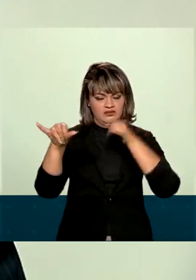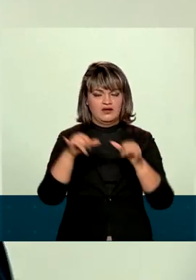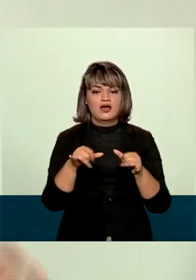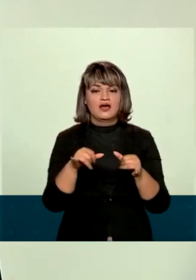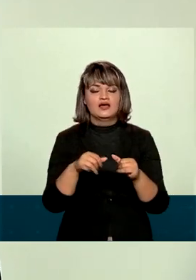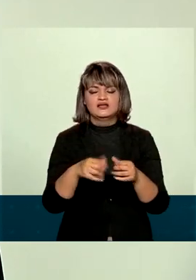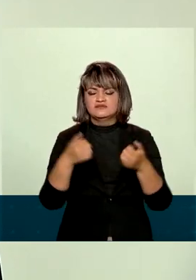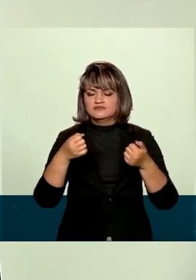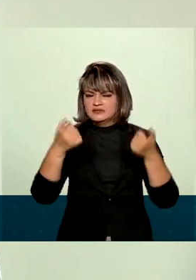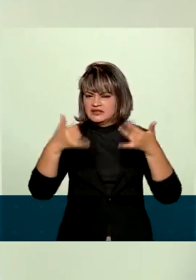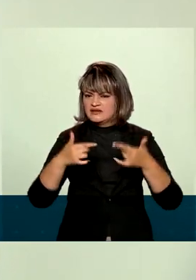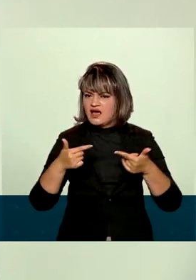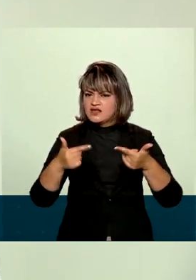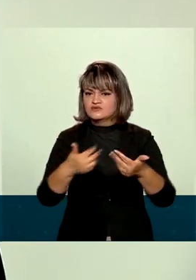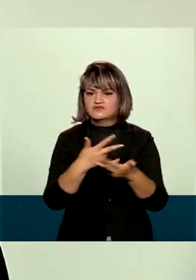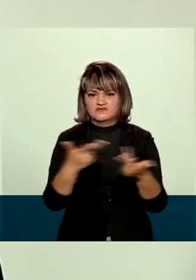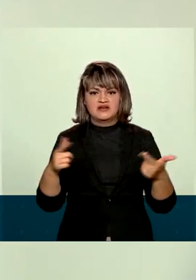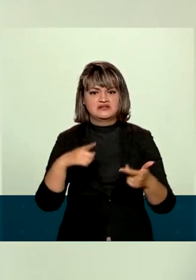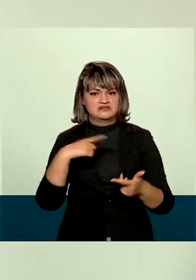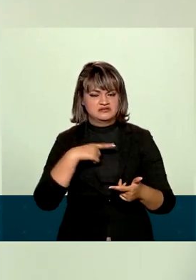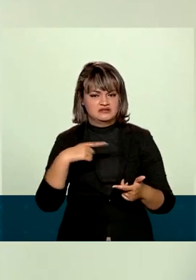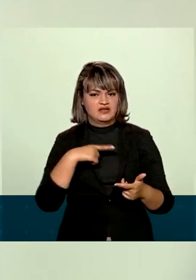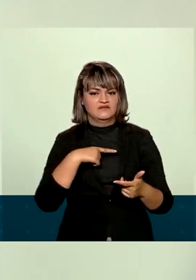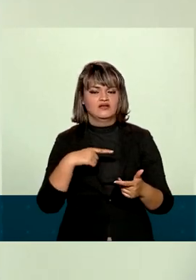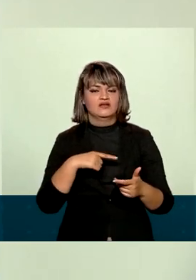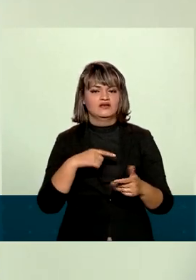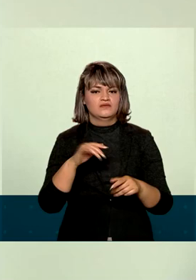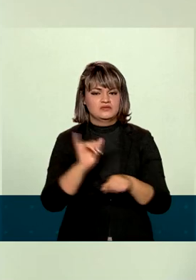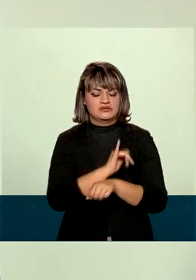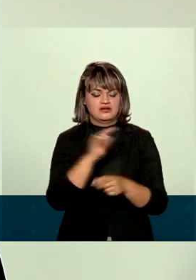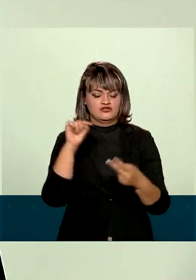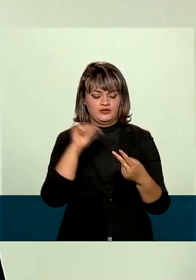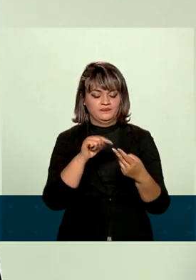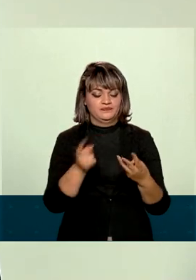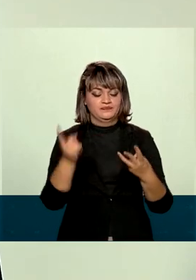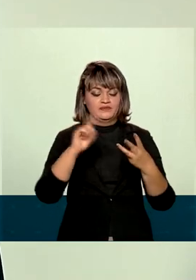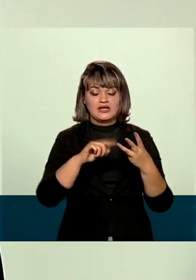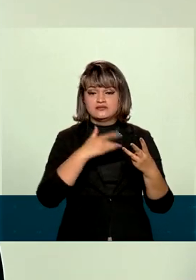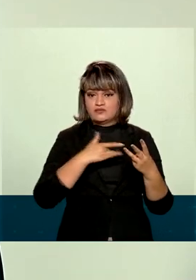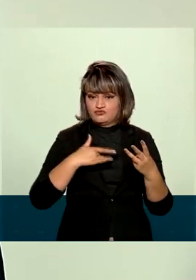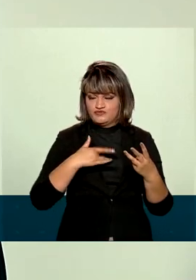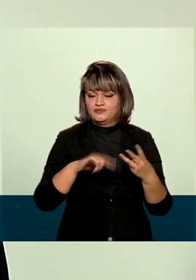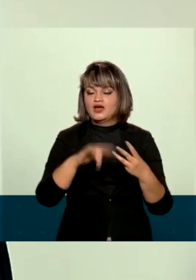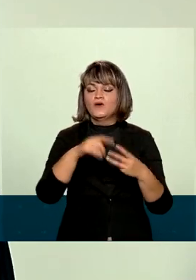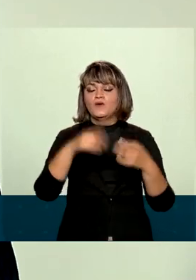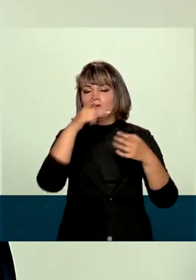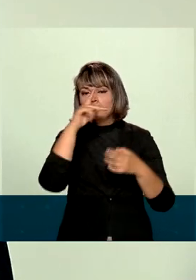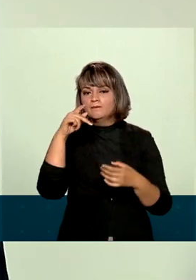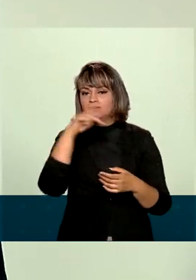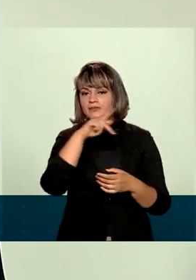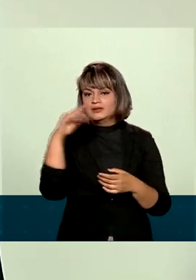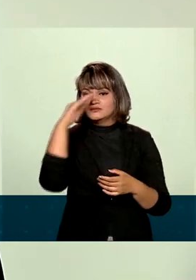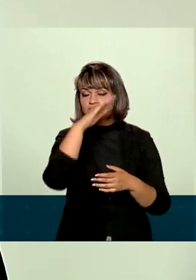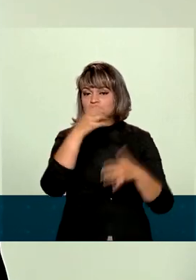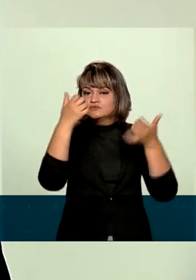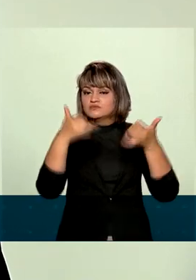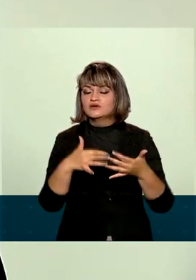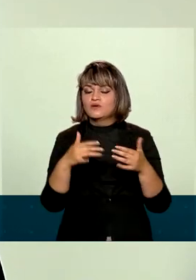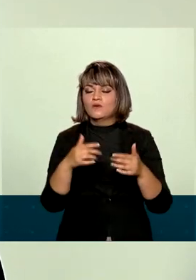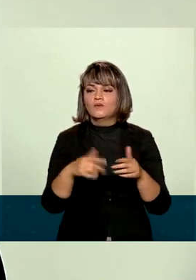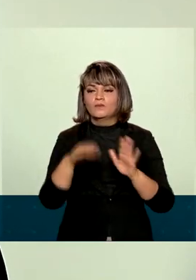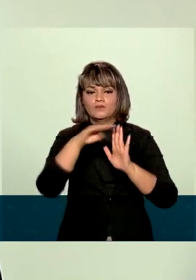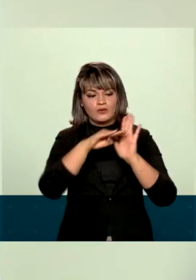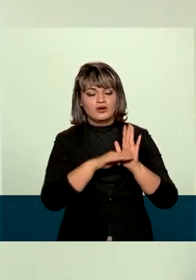mencionando várias ações que foram tomadas com esses dois objetivos. Na área de saúde, o presidente destacou o programa brasileiro de